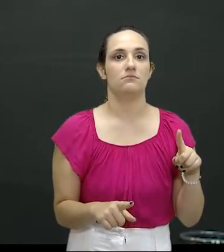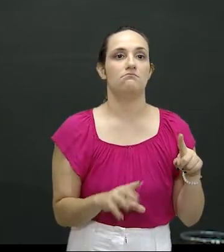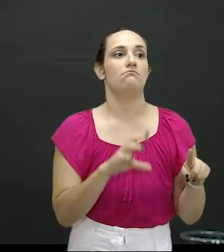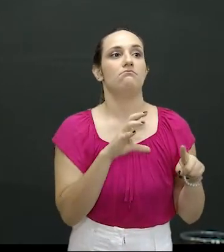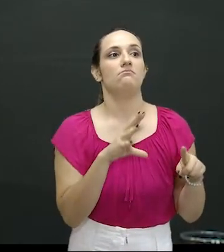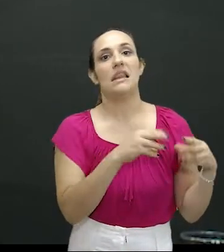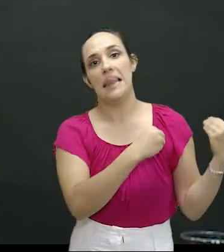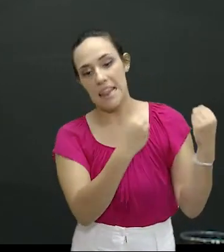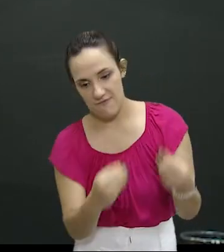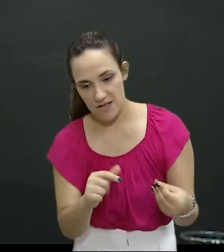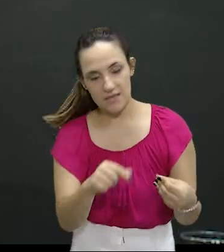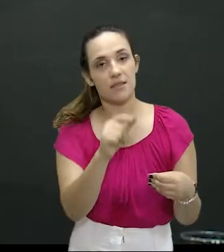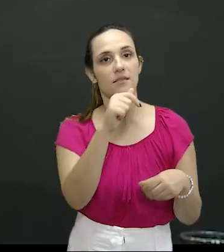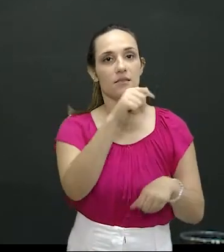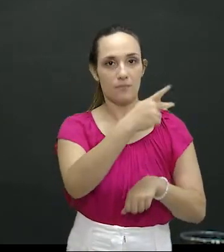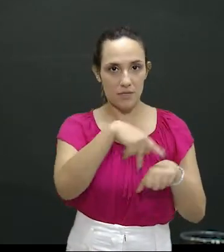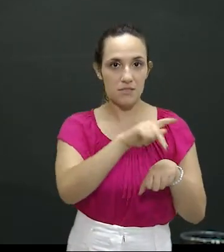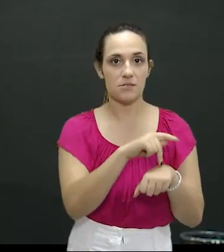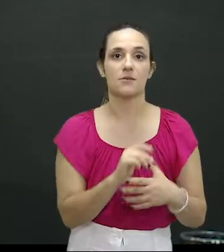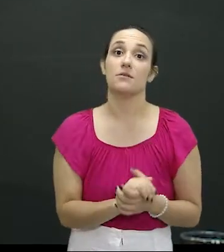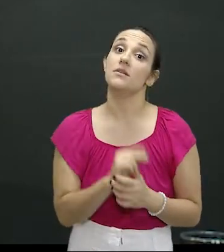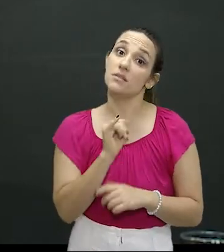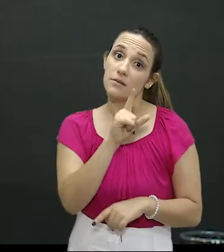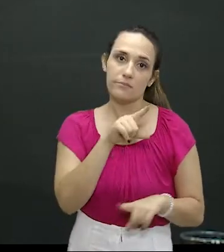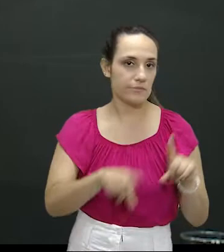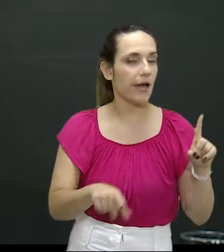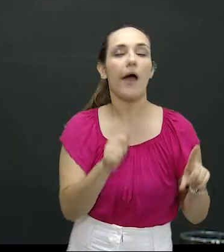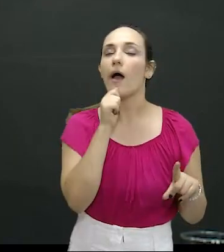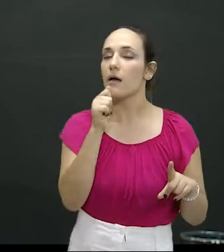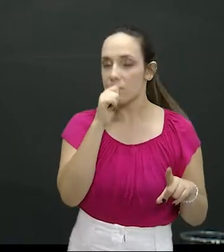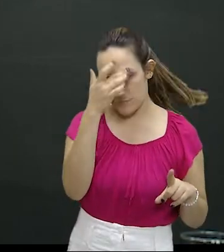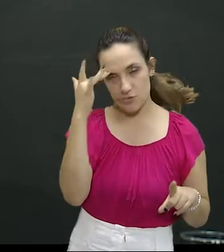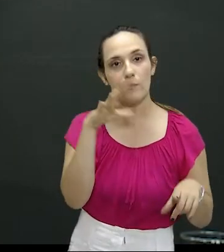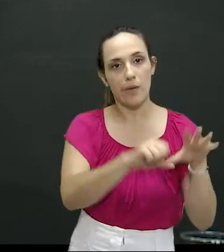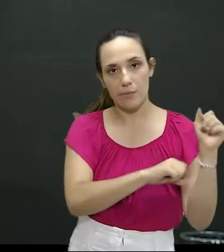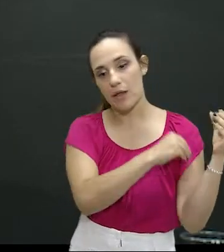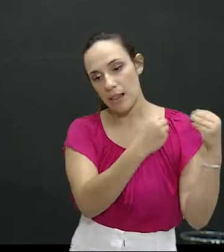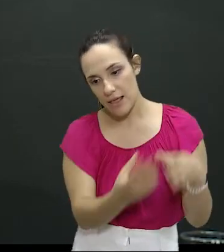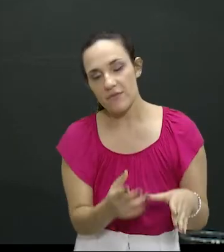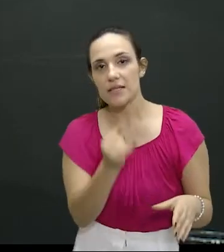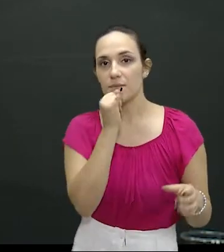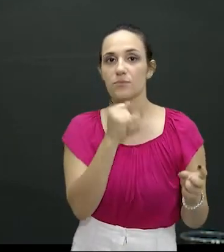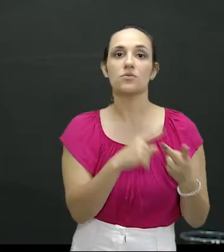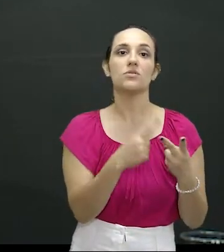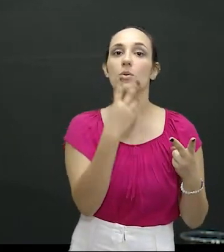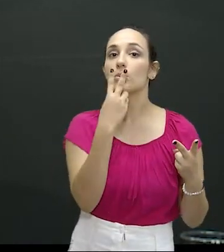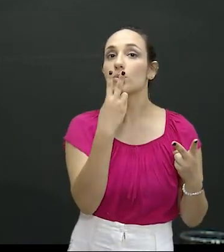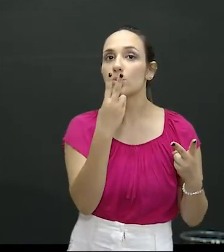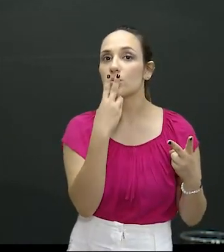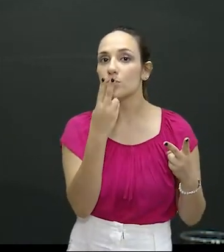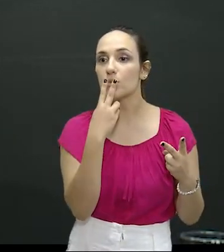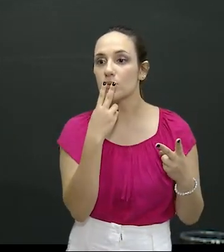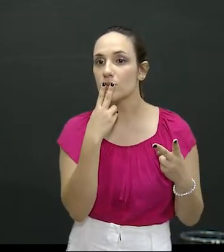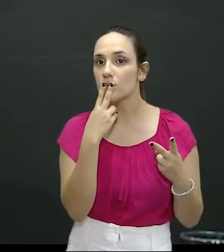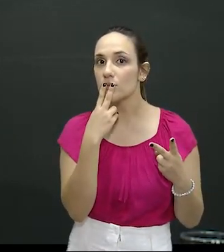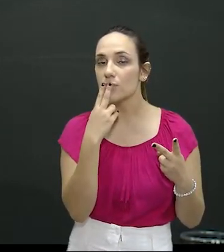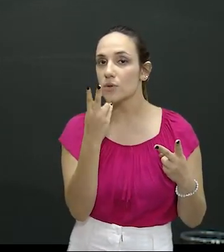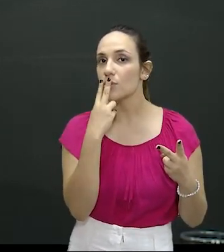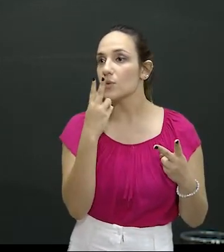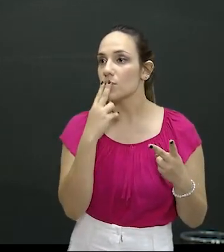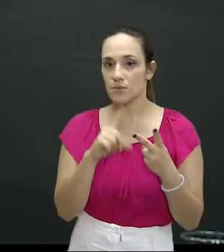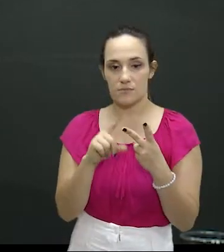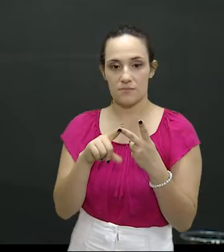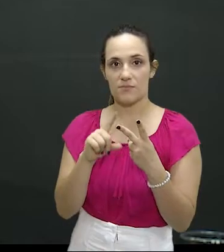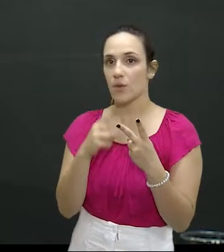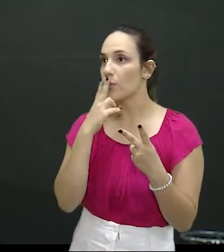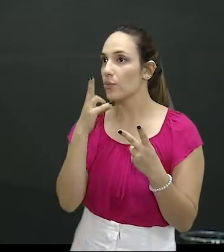nacional. Mas os criminosos, apesar da proibição, transirem com essa mercadoria. Tal como o cigarro. O cigarro, ele não pode ocorrer na importação dele.